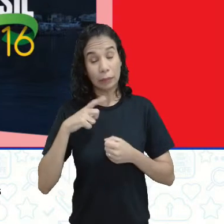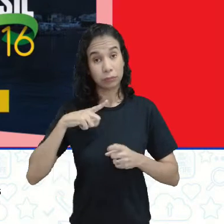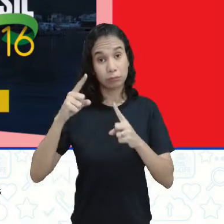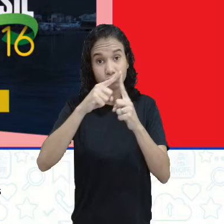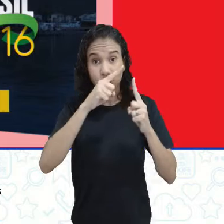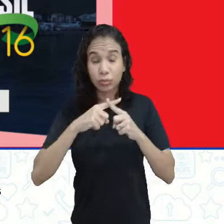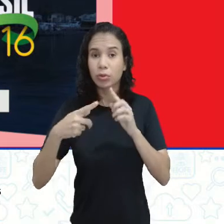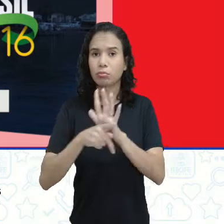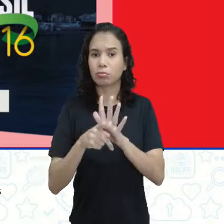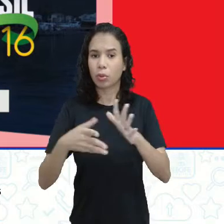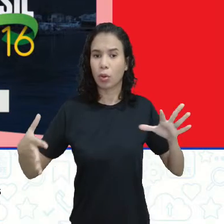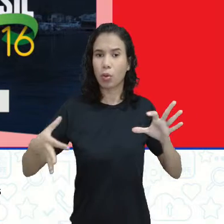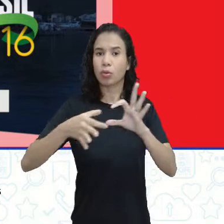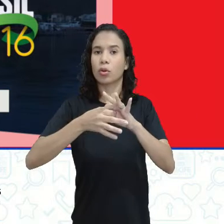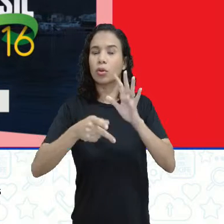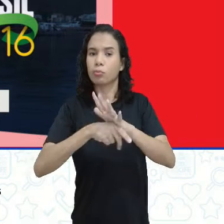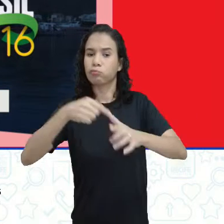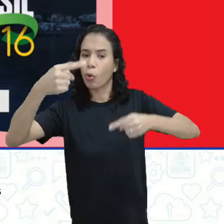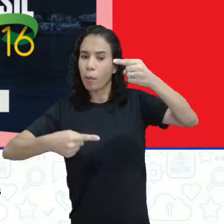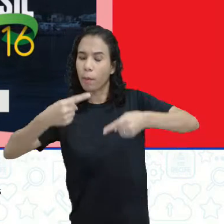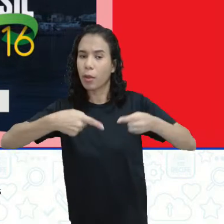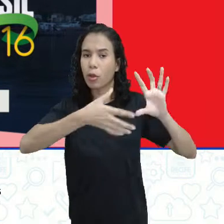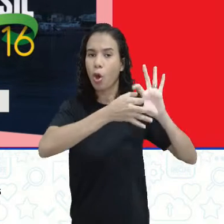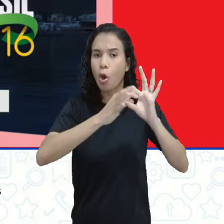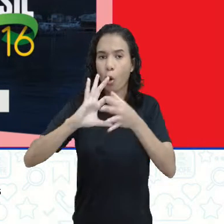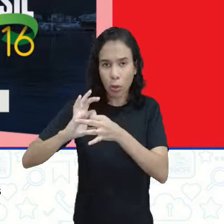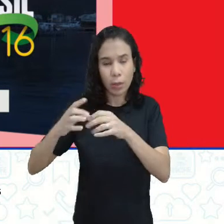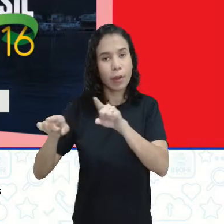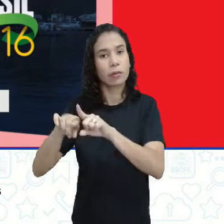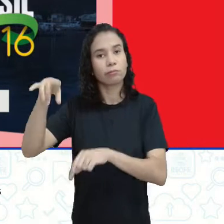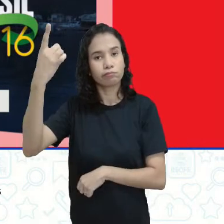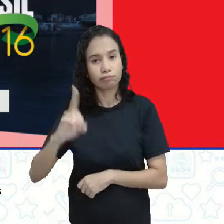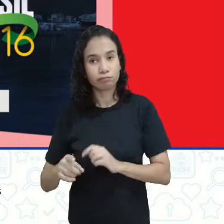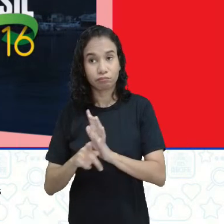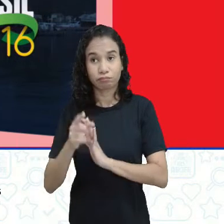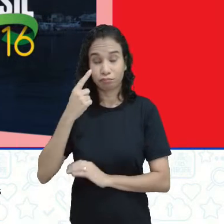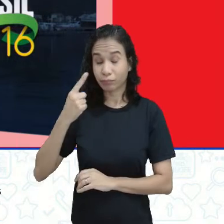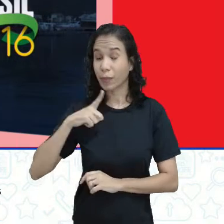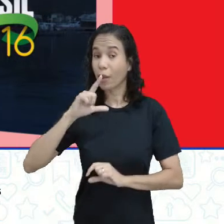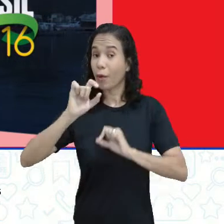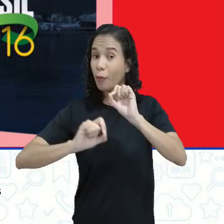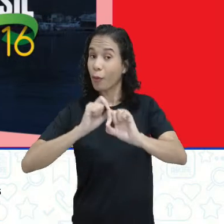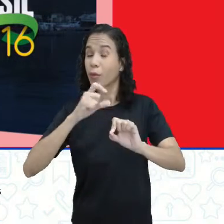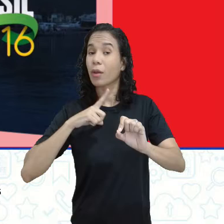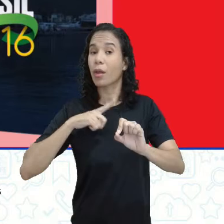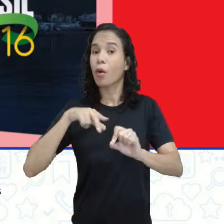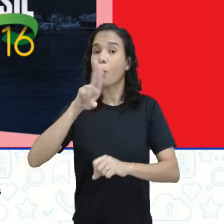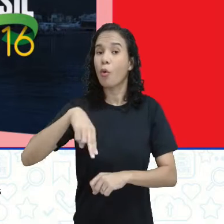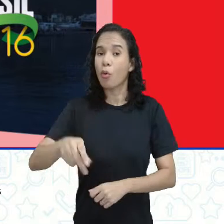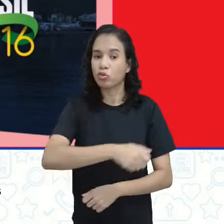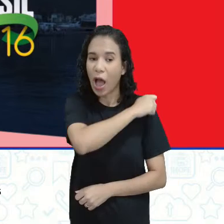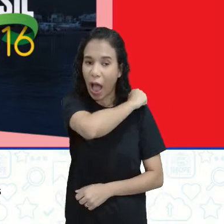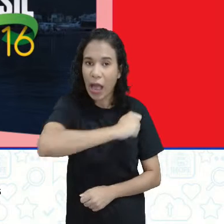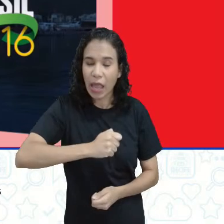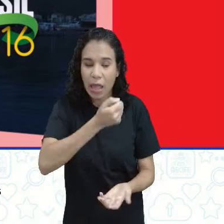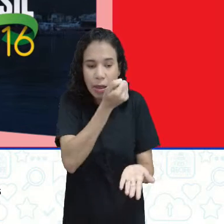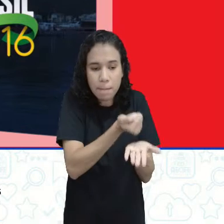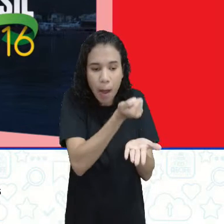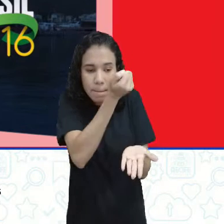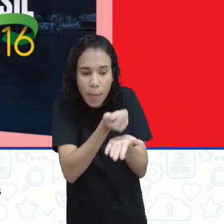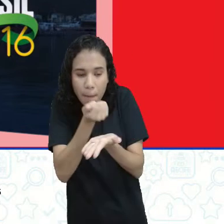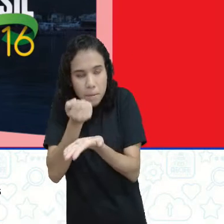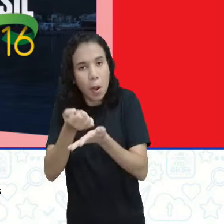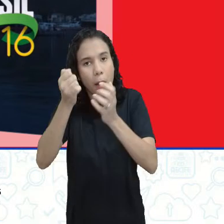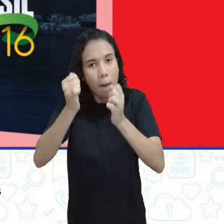Modalidade que integra competições olímpicas e paralímpicas, o badminton consiste no jogo de raquetes e petecas, que pode ser